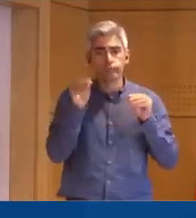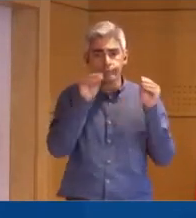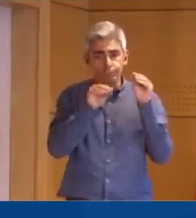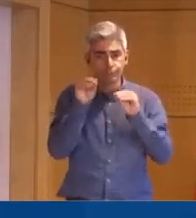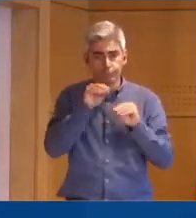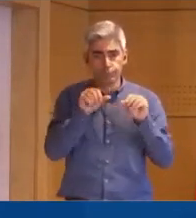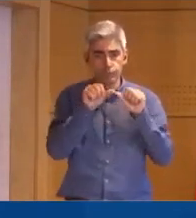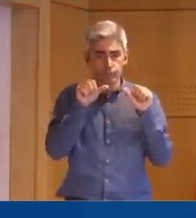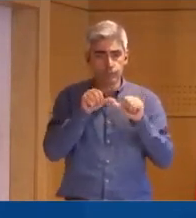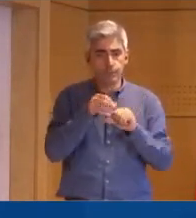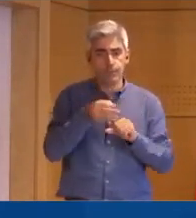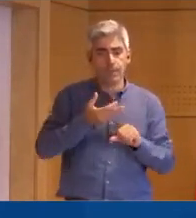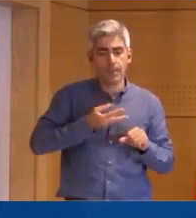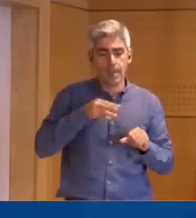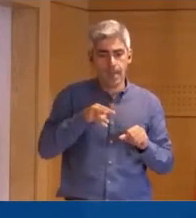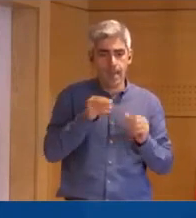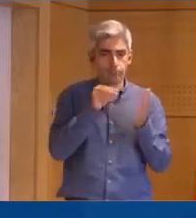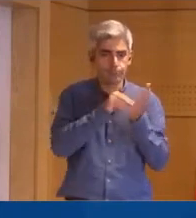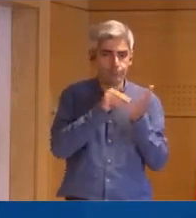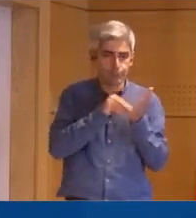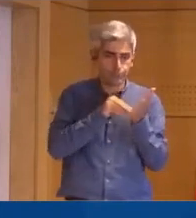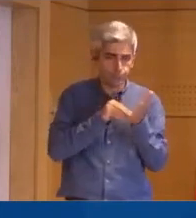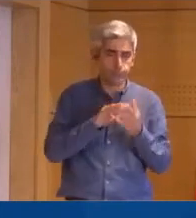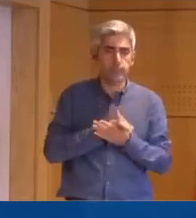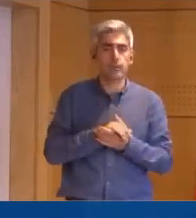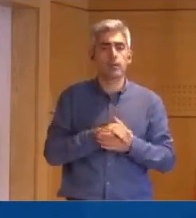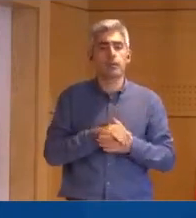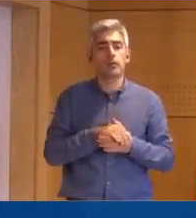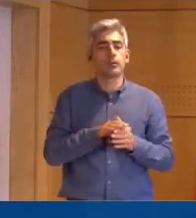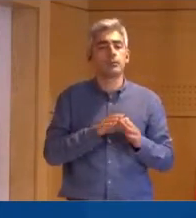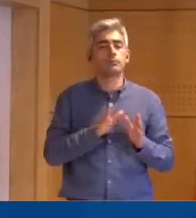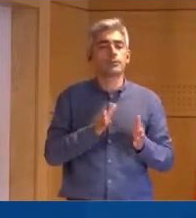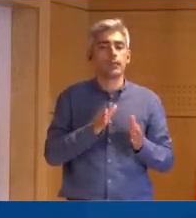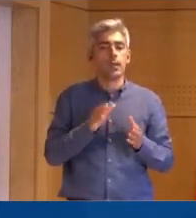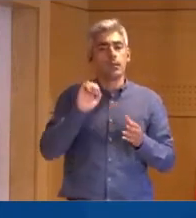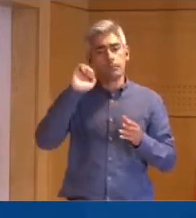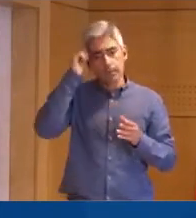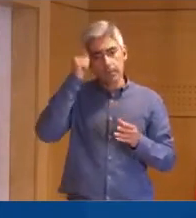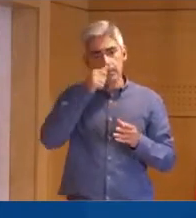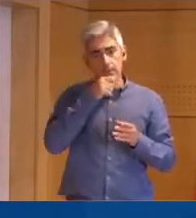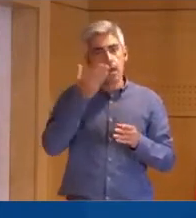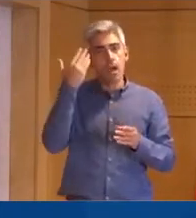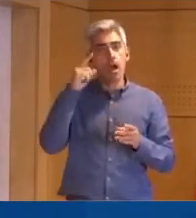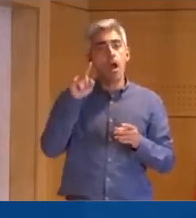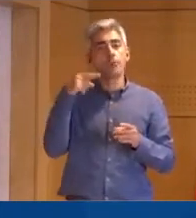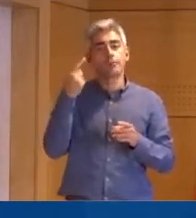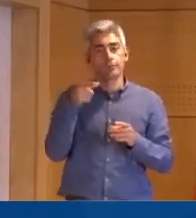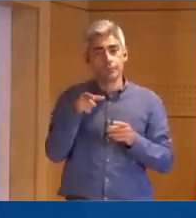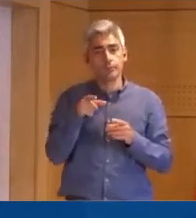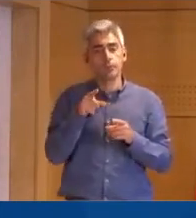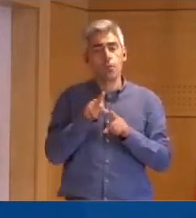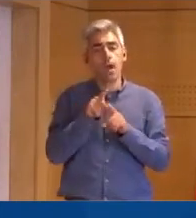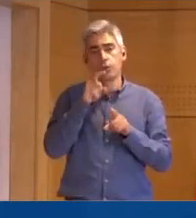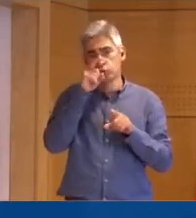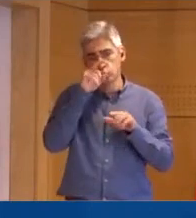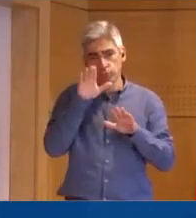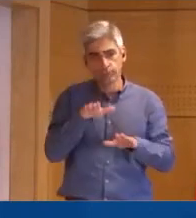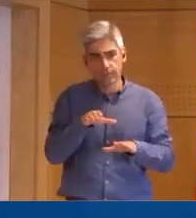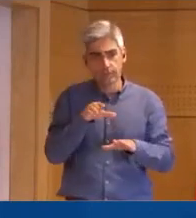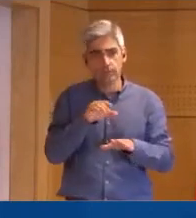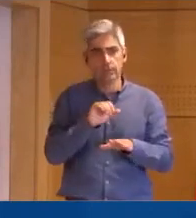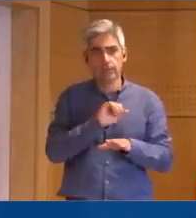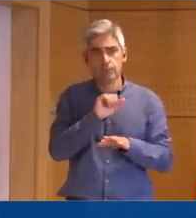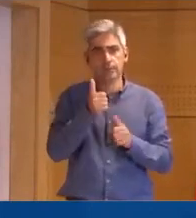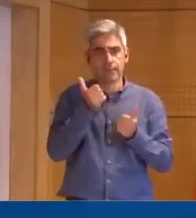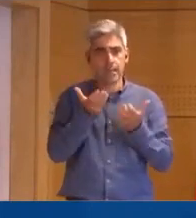PDMs, sem sofrerem a consequência que sofreriam de verem suspensas as